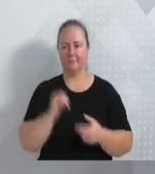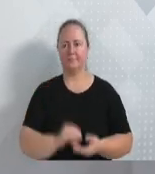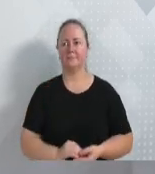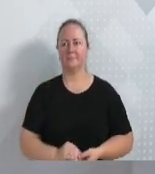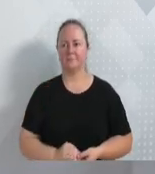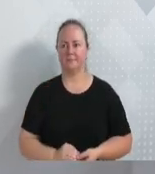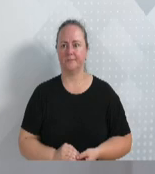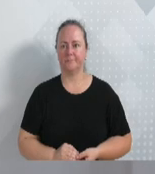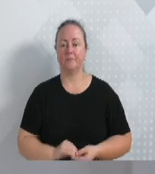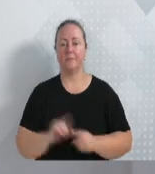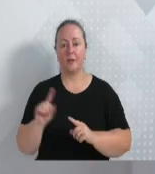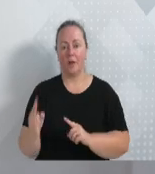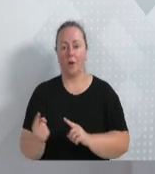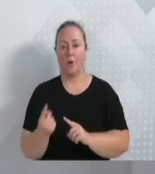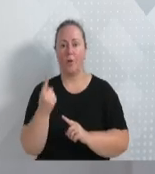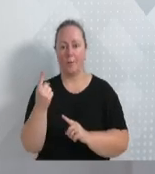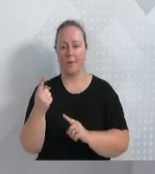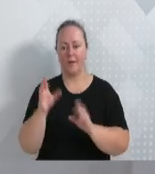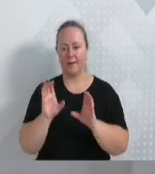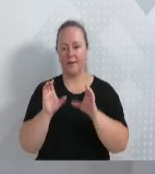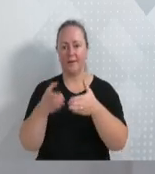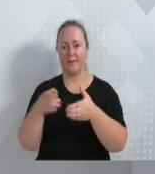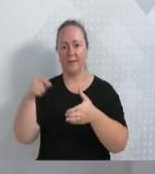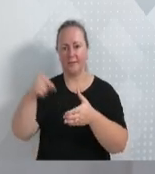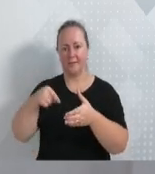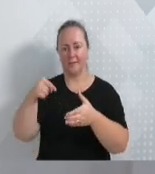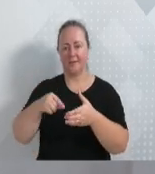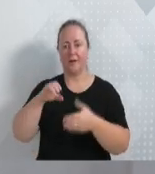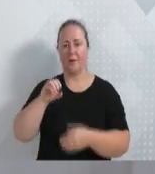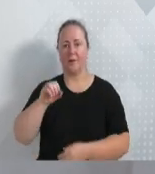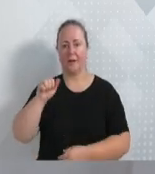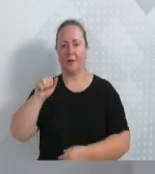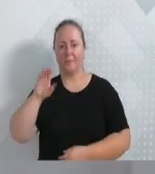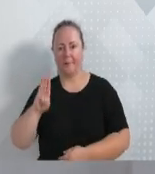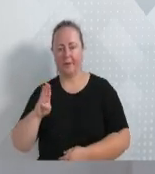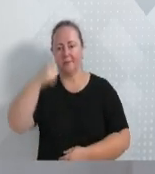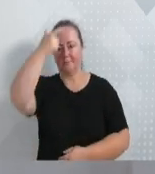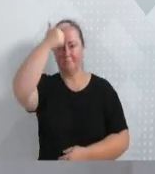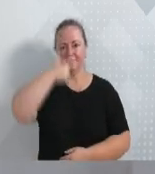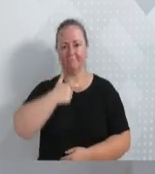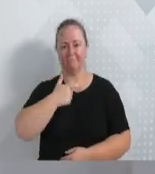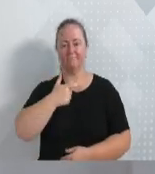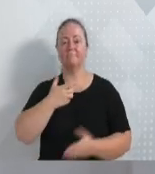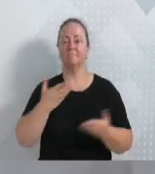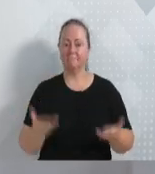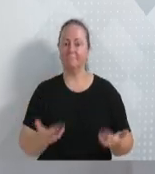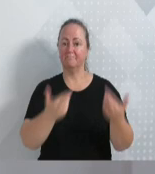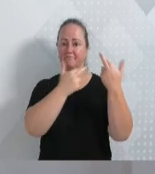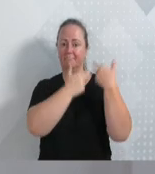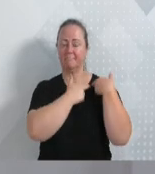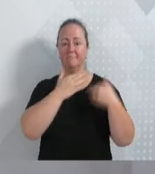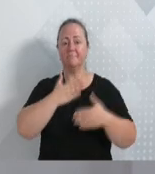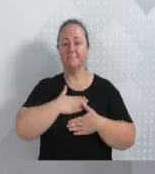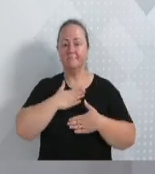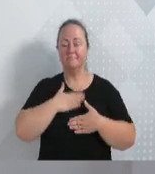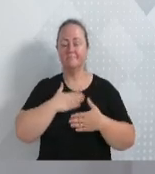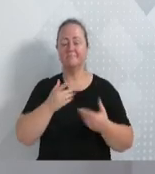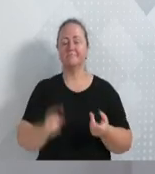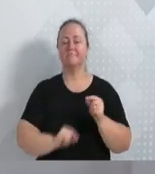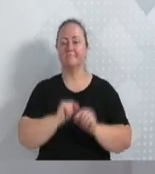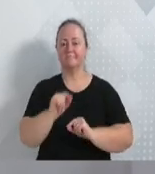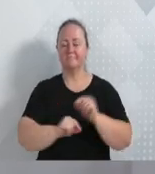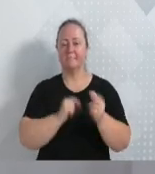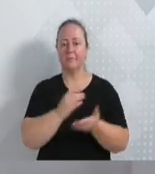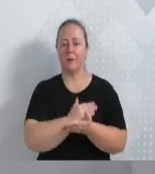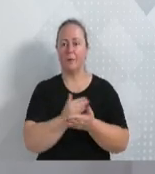uma dessas 36 comissões é a comissão OAB Cidadã, na qual me foi atribuída a missão, no início